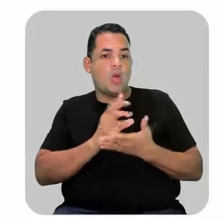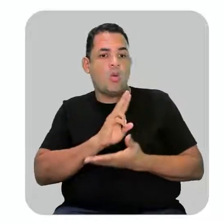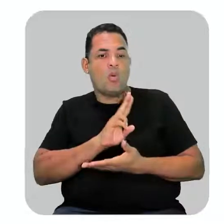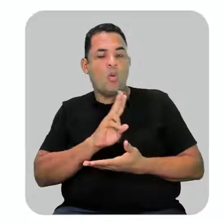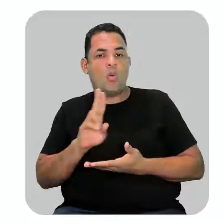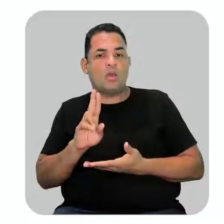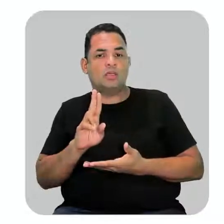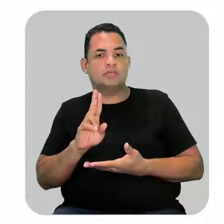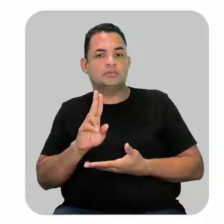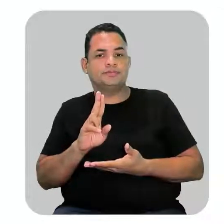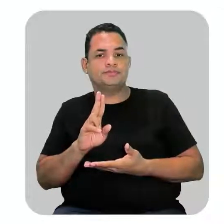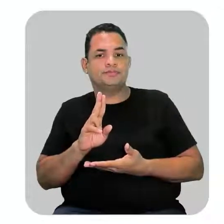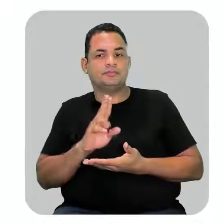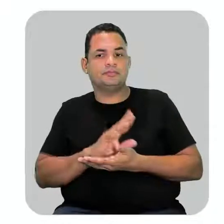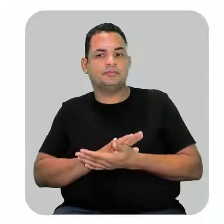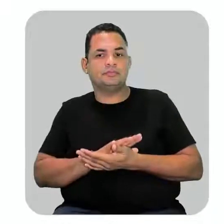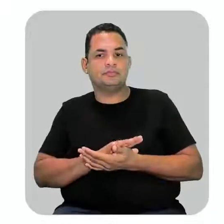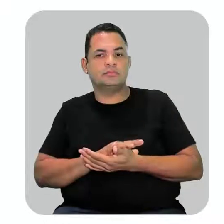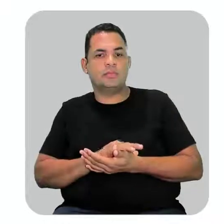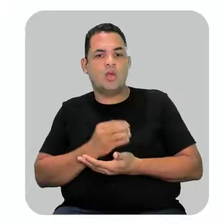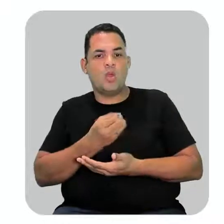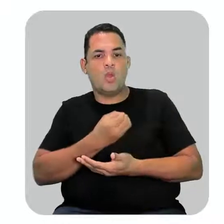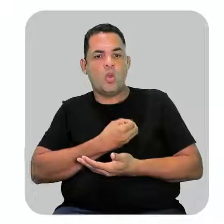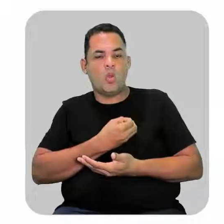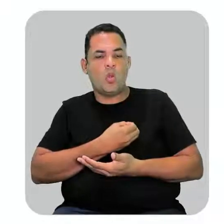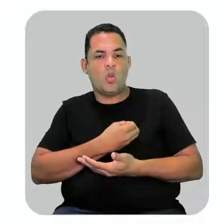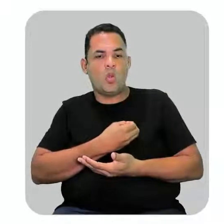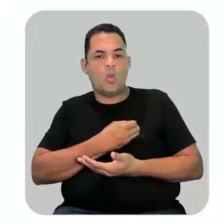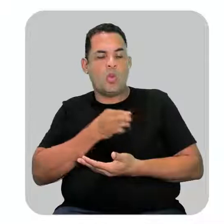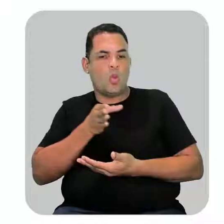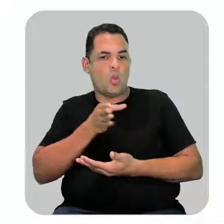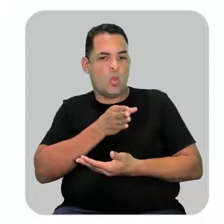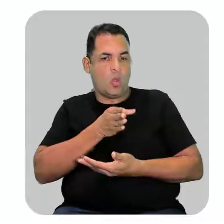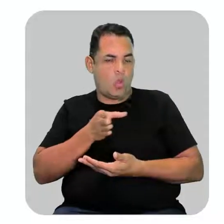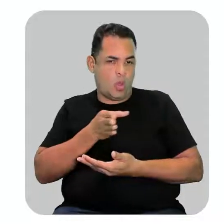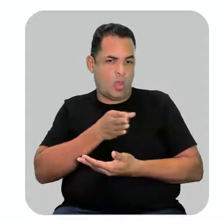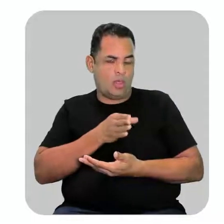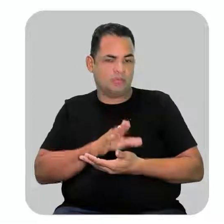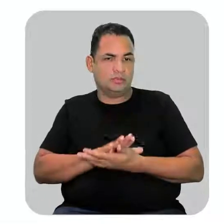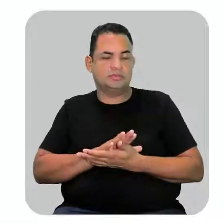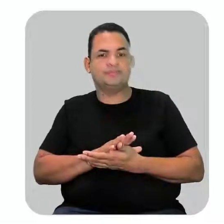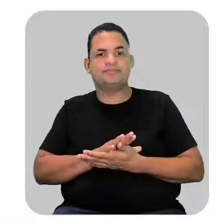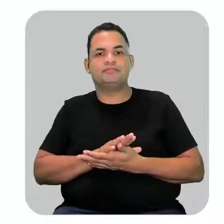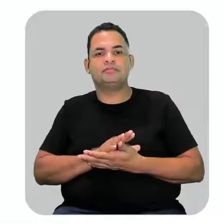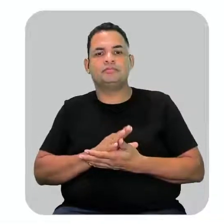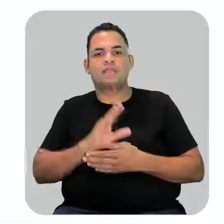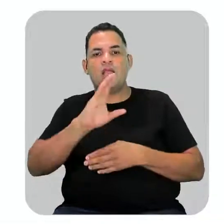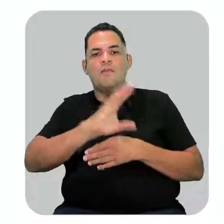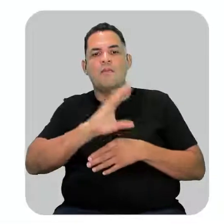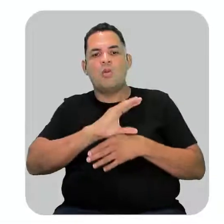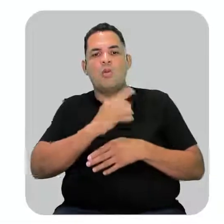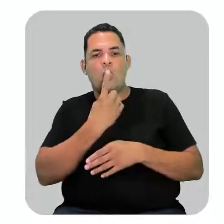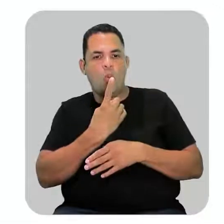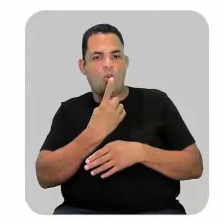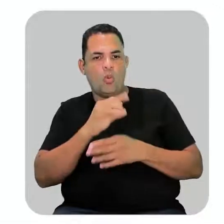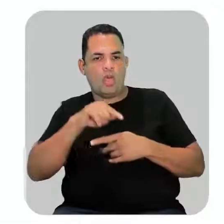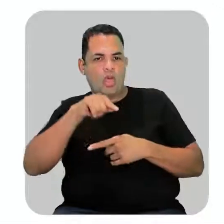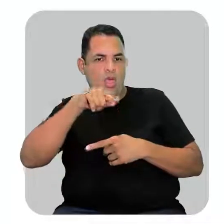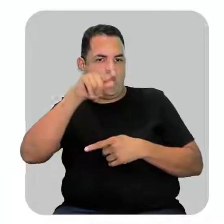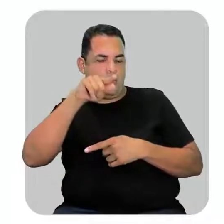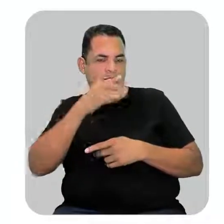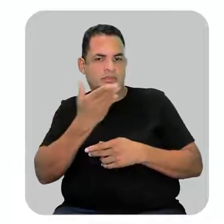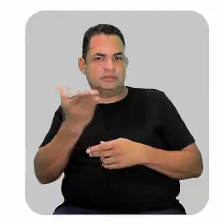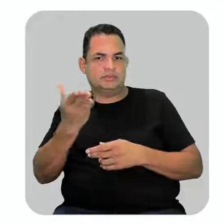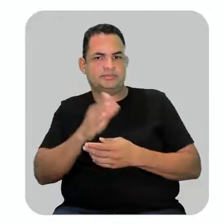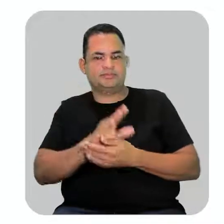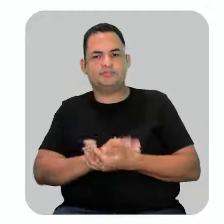que a ligação dupla está entre o carbono 1 e o 2 então eu digo que ela pertence ao carbono 1 e a nossa ramificação estaria